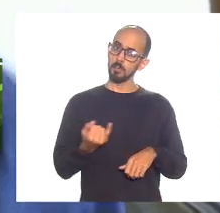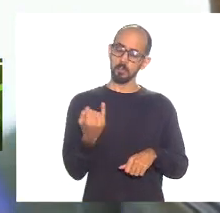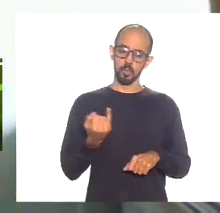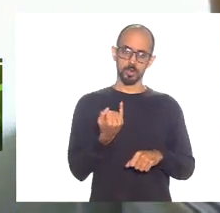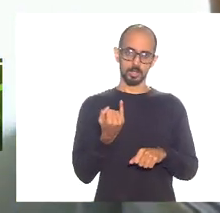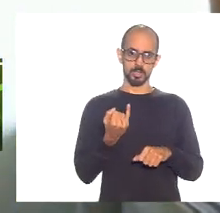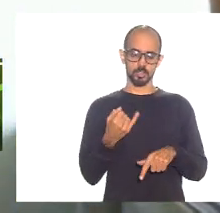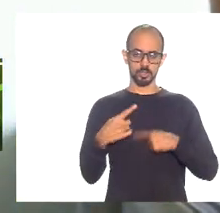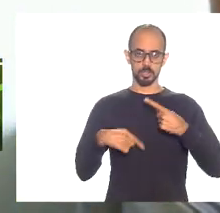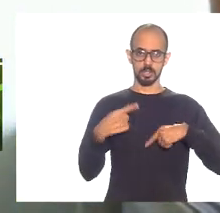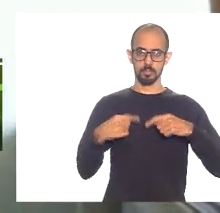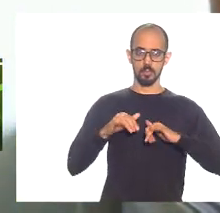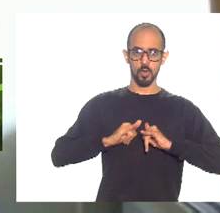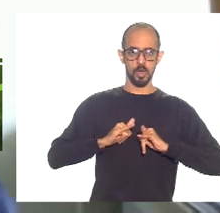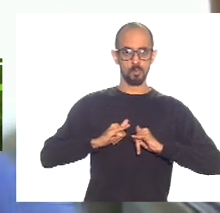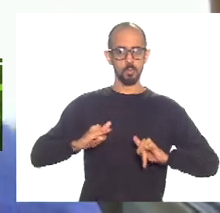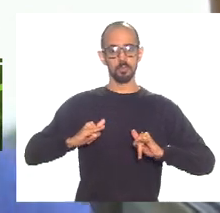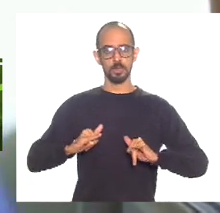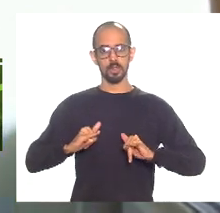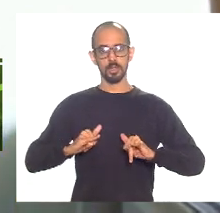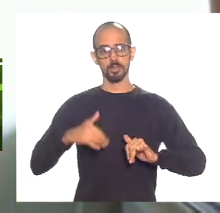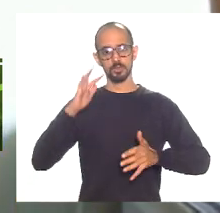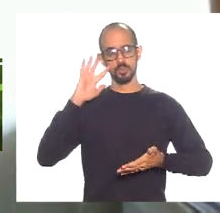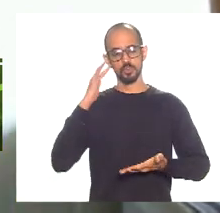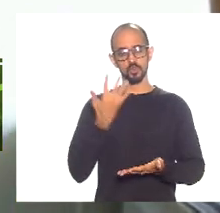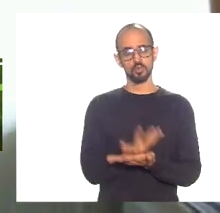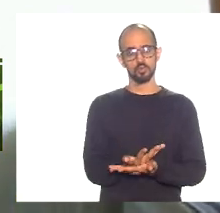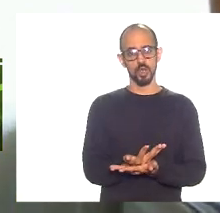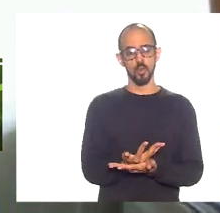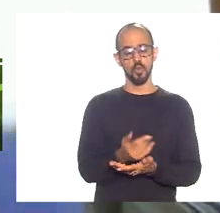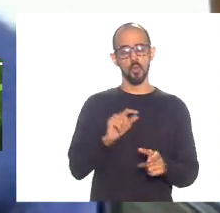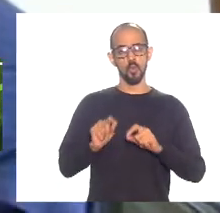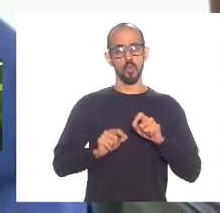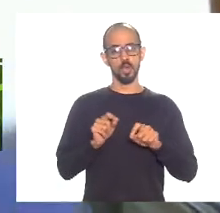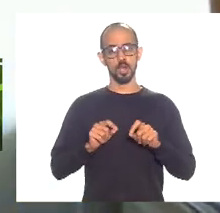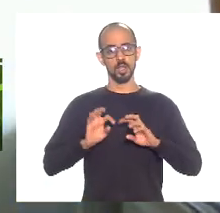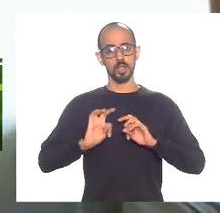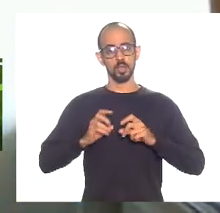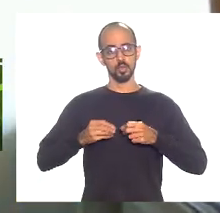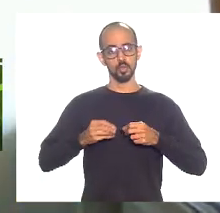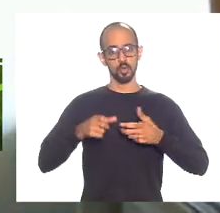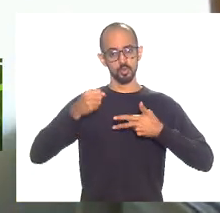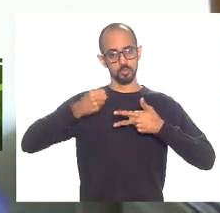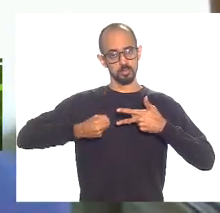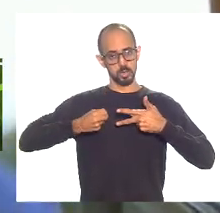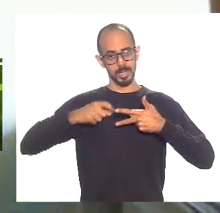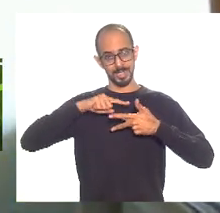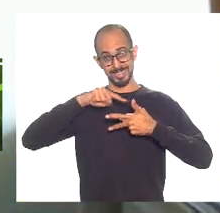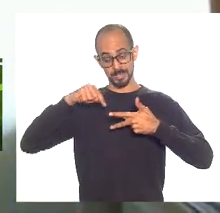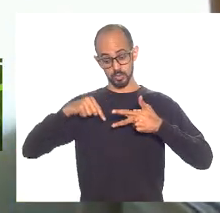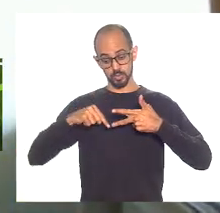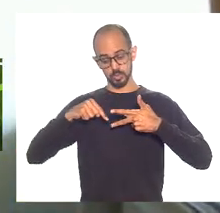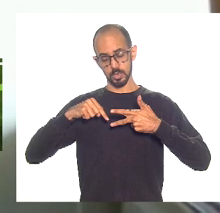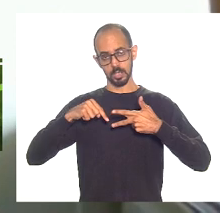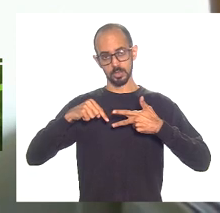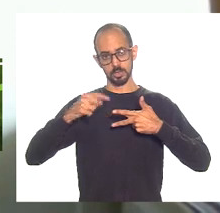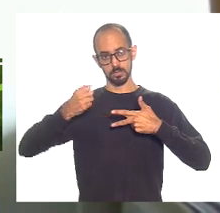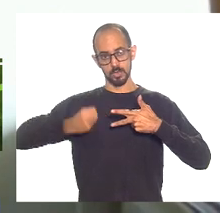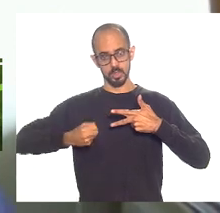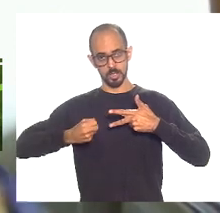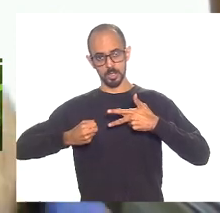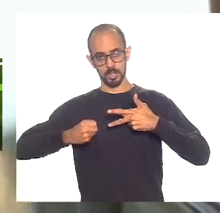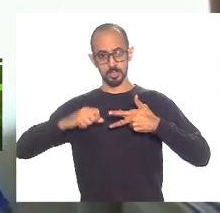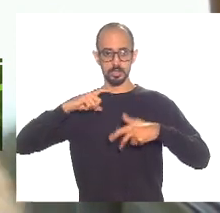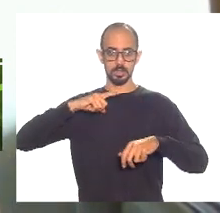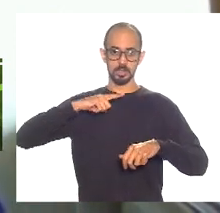da publicação da resolução que os poderes os poderes tenham